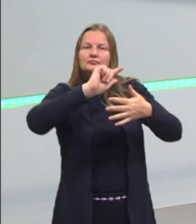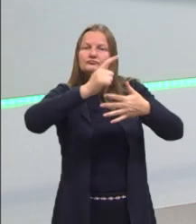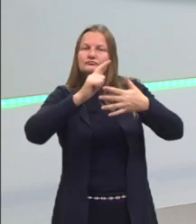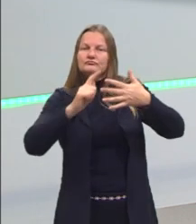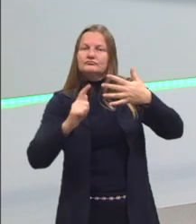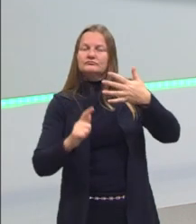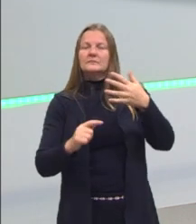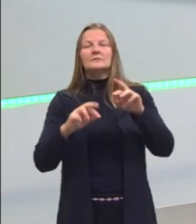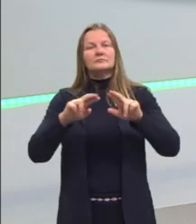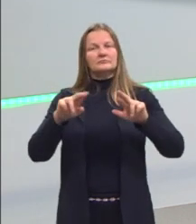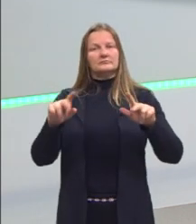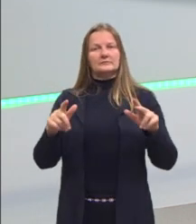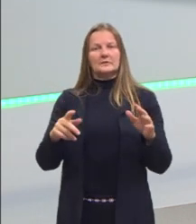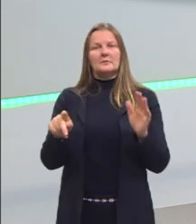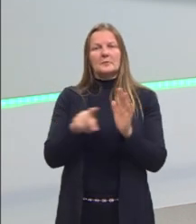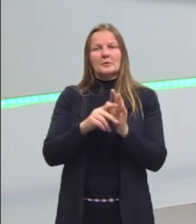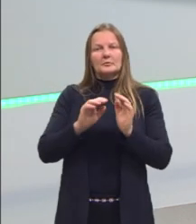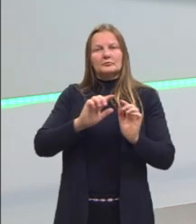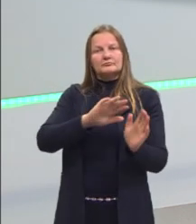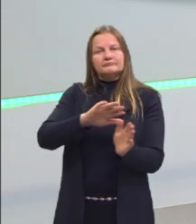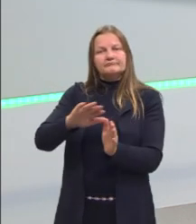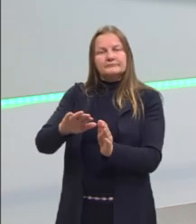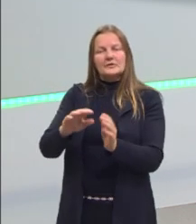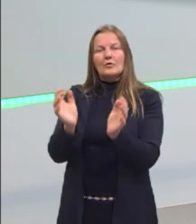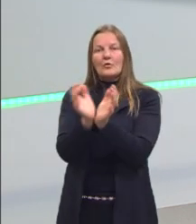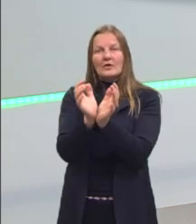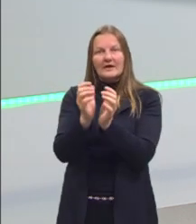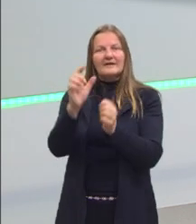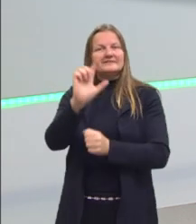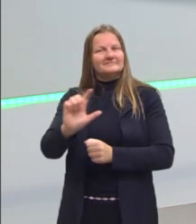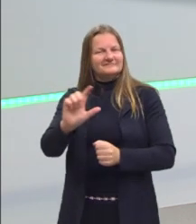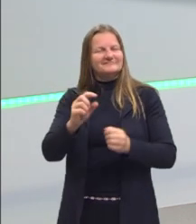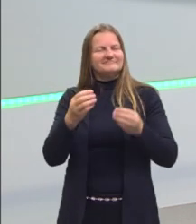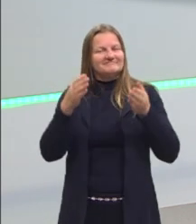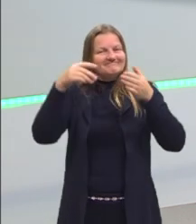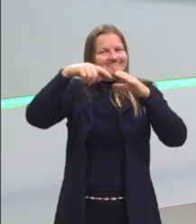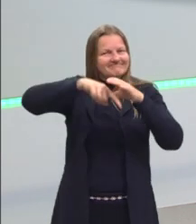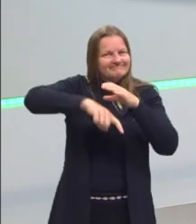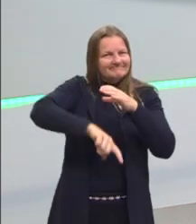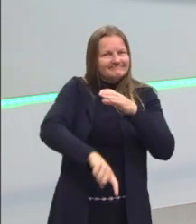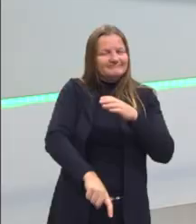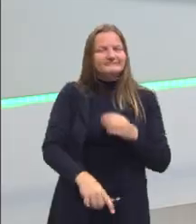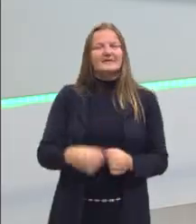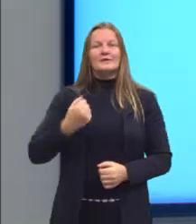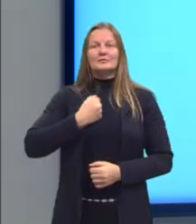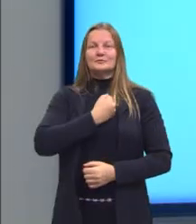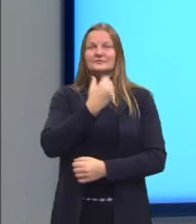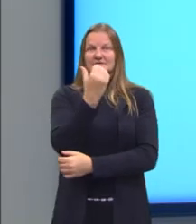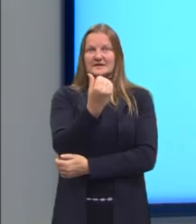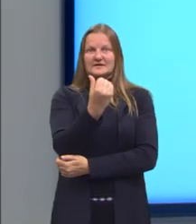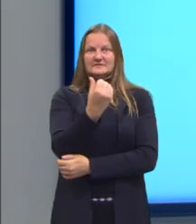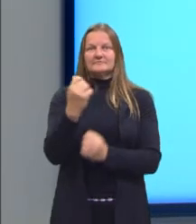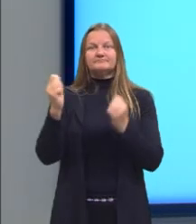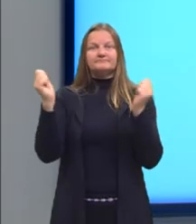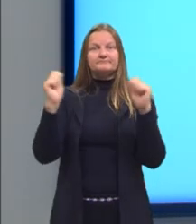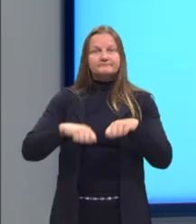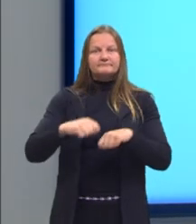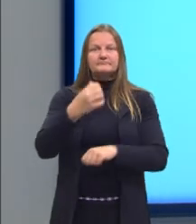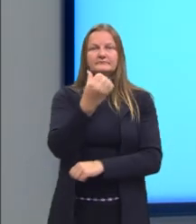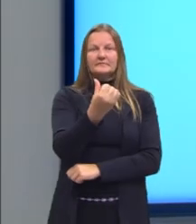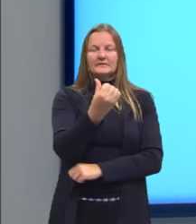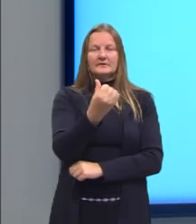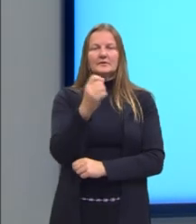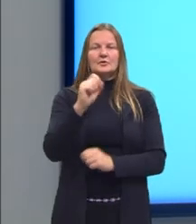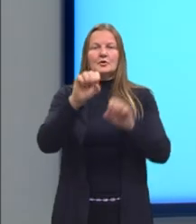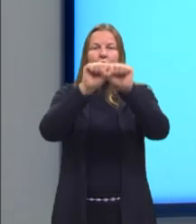Então, eu deixo ela para a minha colega da literatura. E aqui na competência 6, a gente vai falar sobre